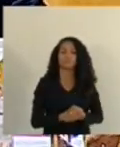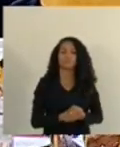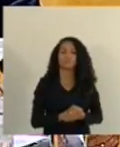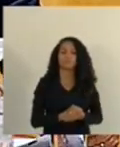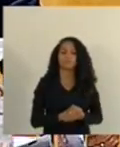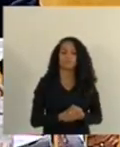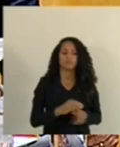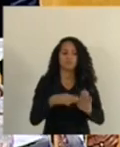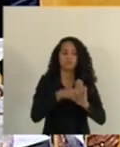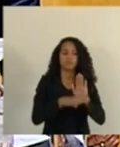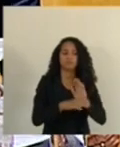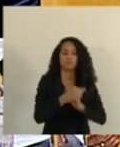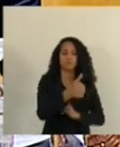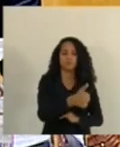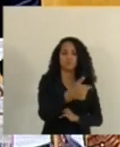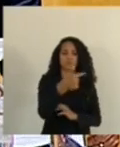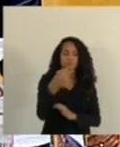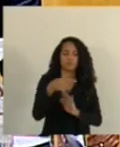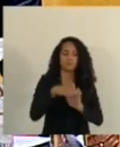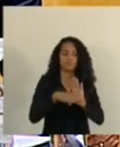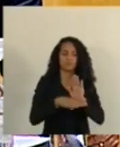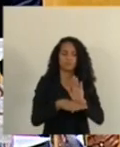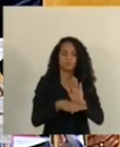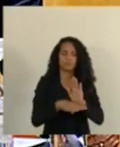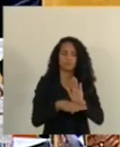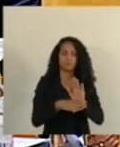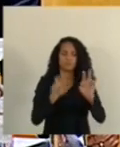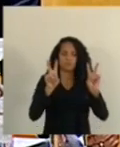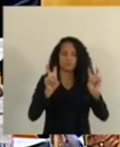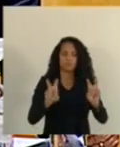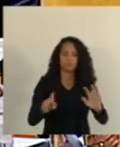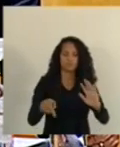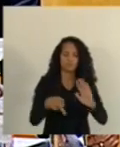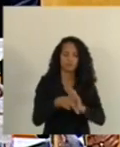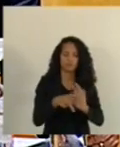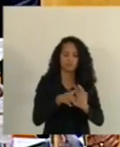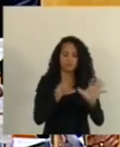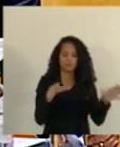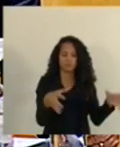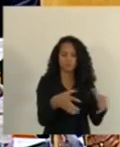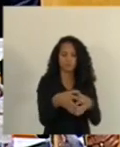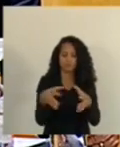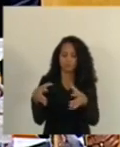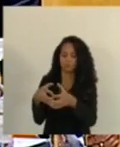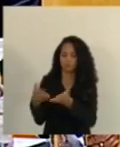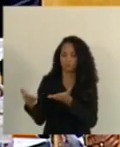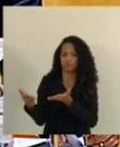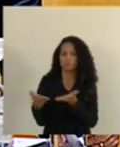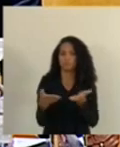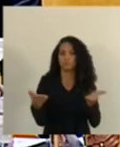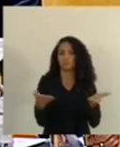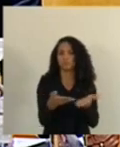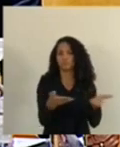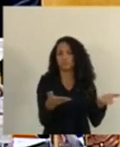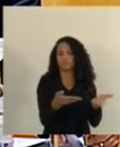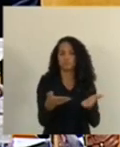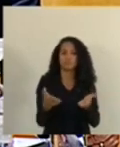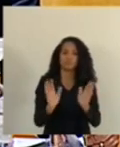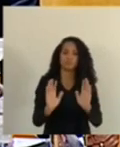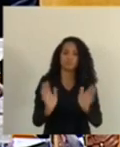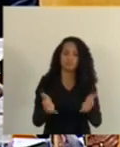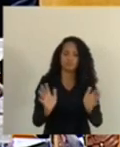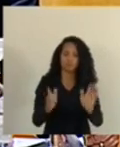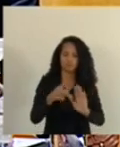Décimo sétimo item da pauta, os Pareceres das respectivas comissões por onde tramitou o